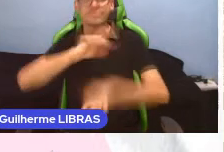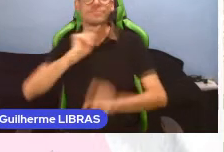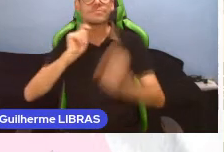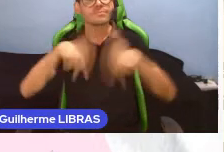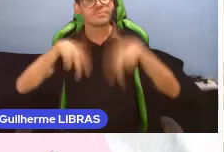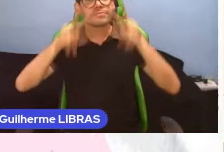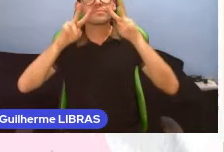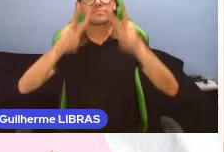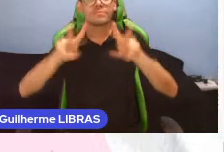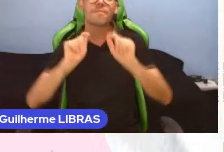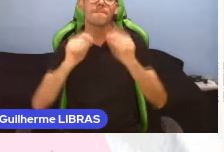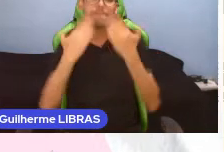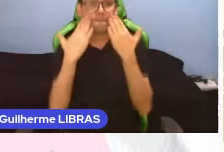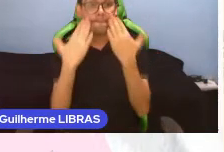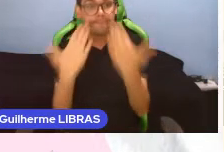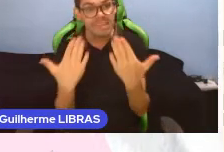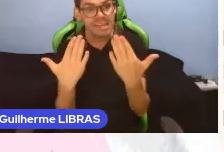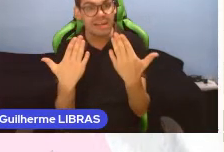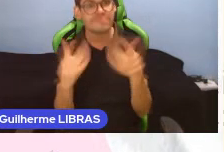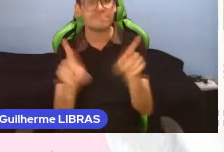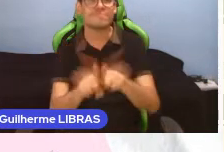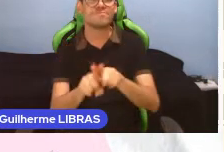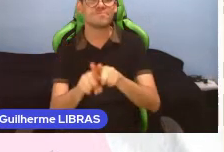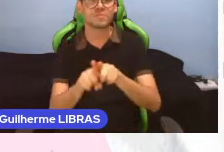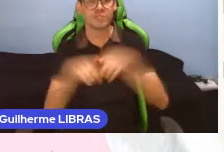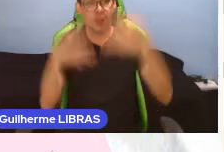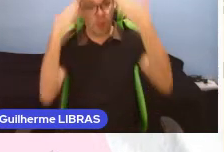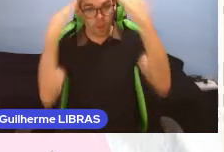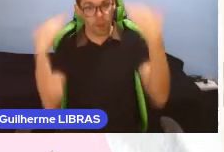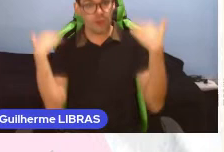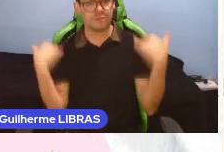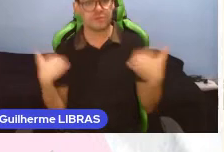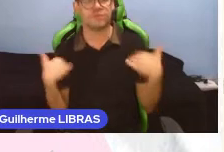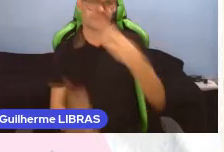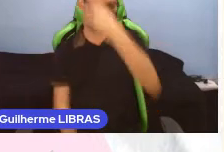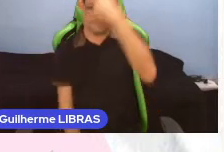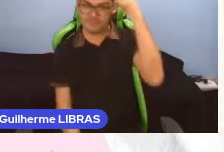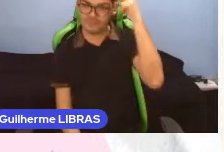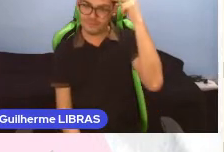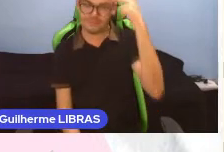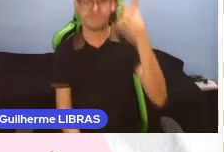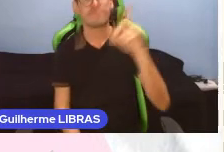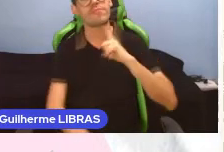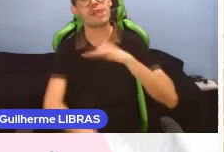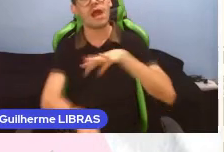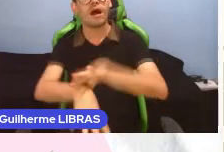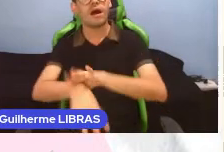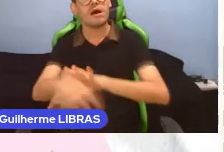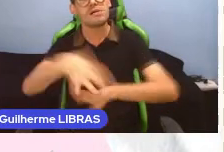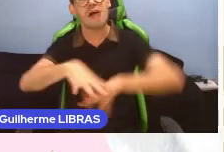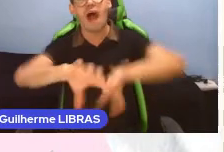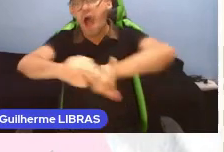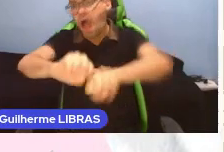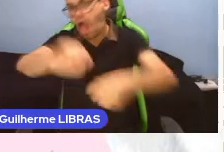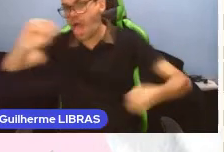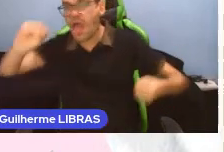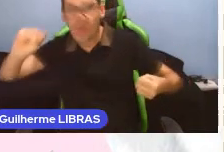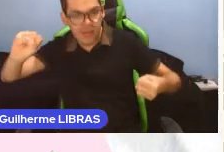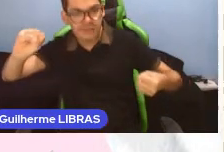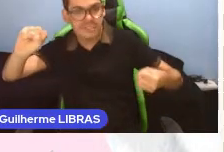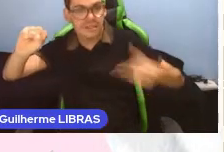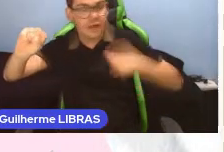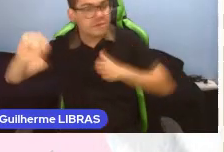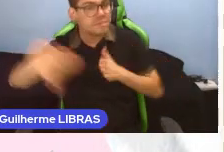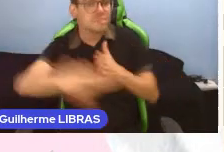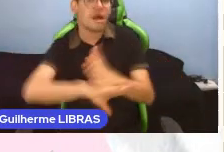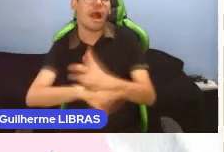parte frontal do corpo de uma pessoa, com destaque nas suas mãos, que destroem a tela de arame. Logo abaixo, a